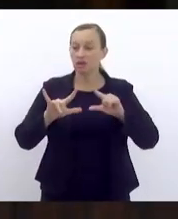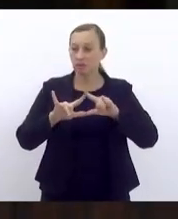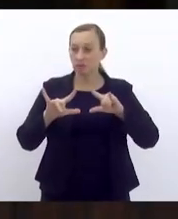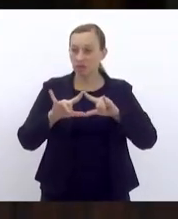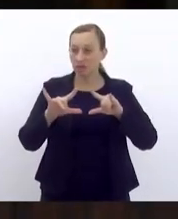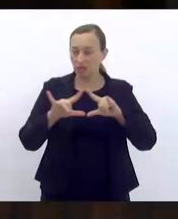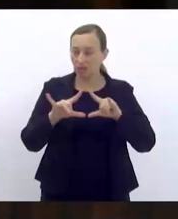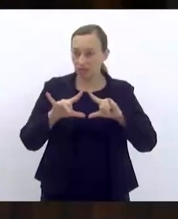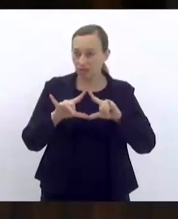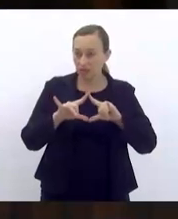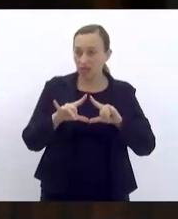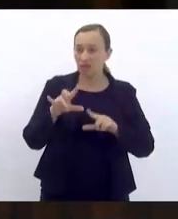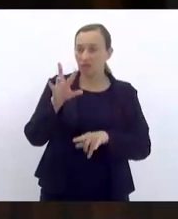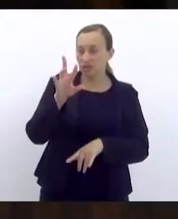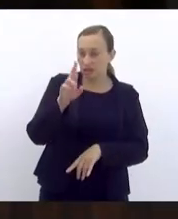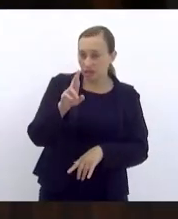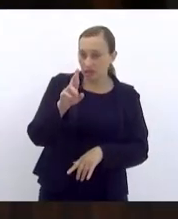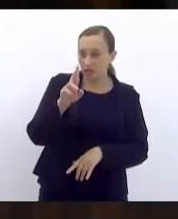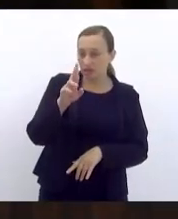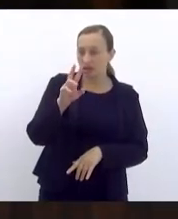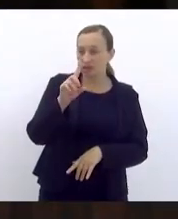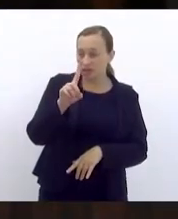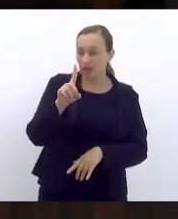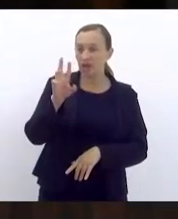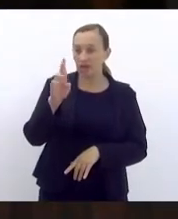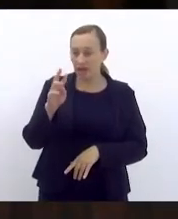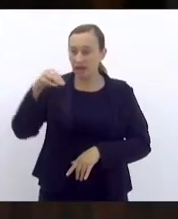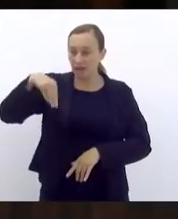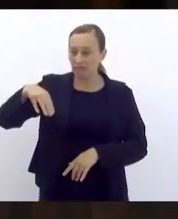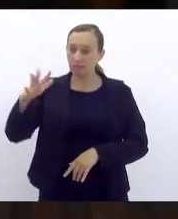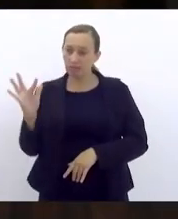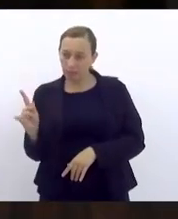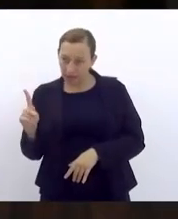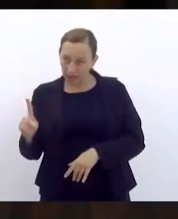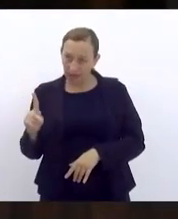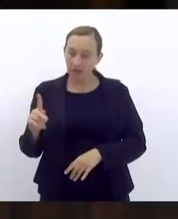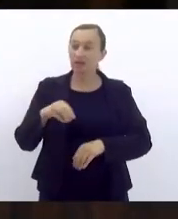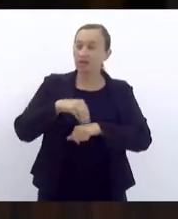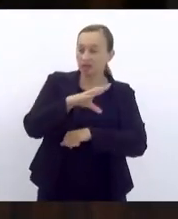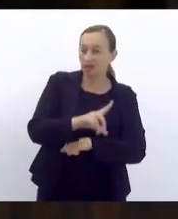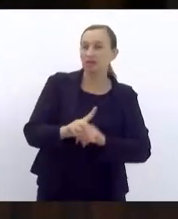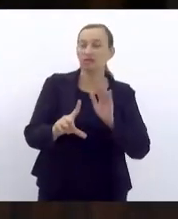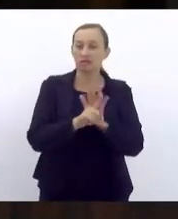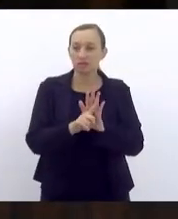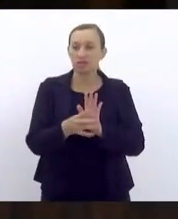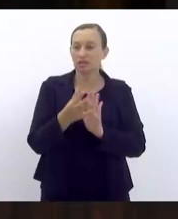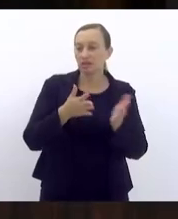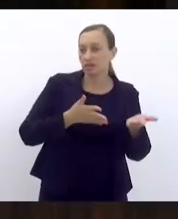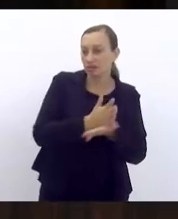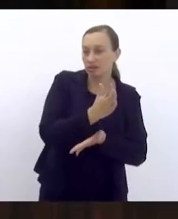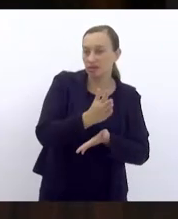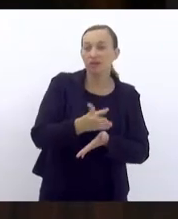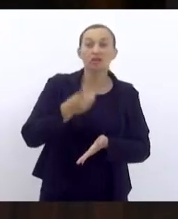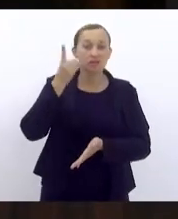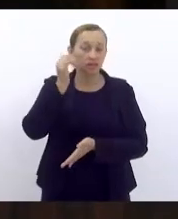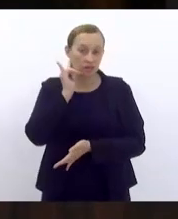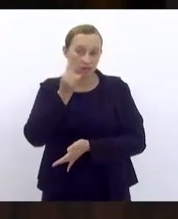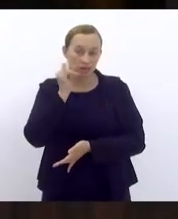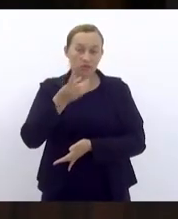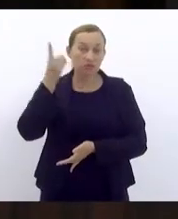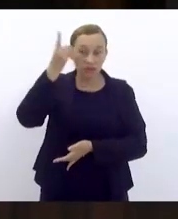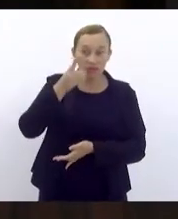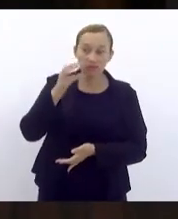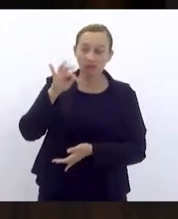DRMP. Parecendo, a Comissão de Indicação Legislativa favorável, relatou o deputado Felipe Soares.